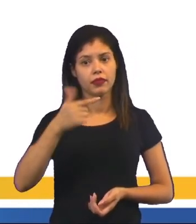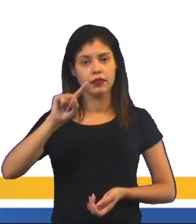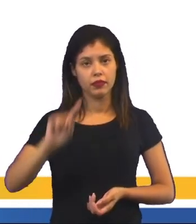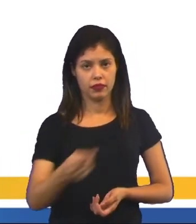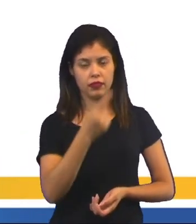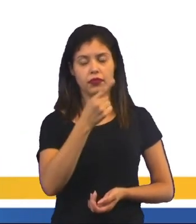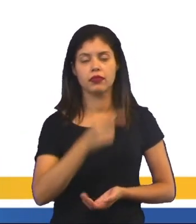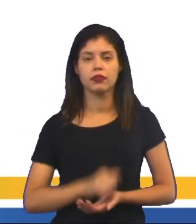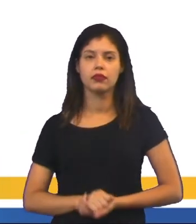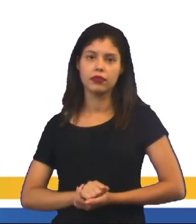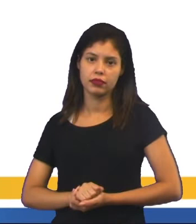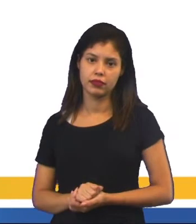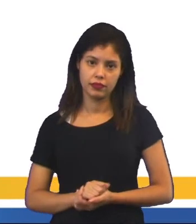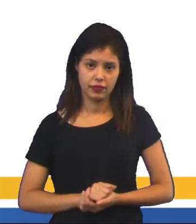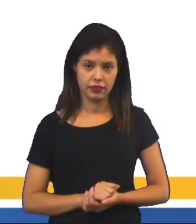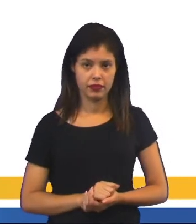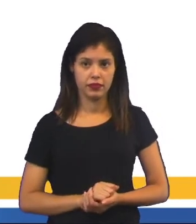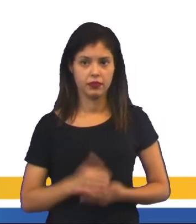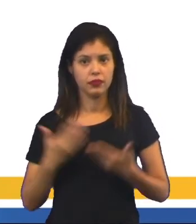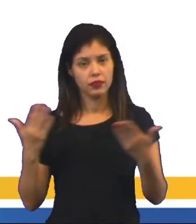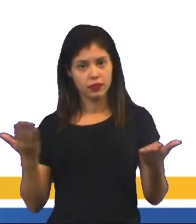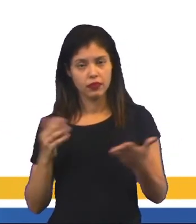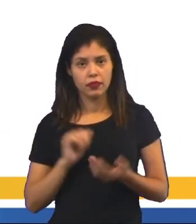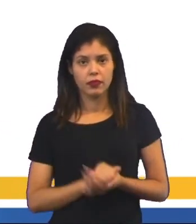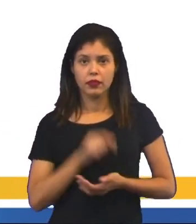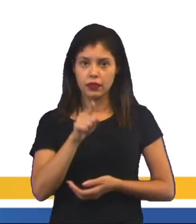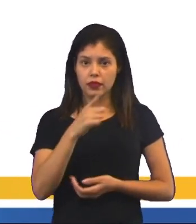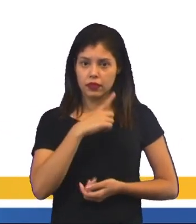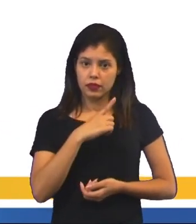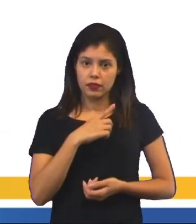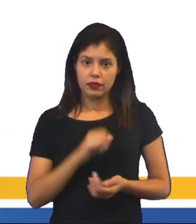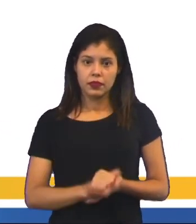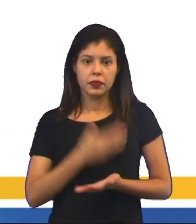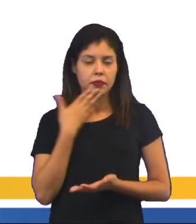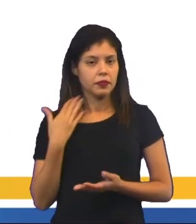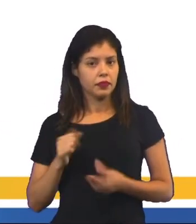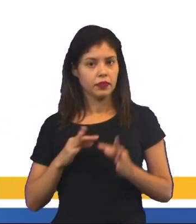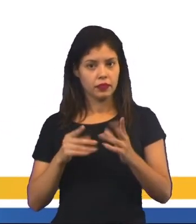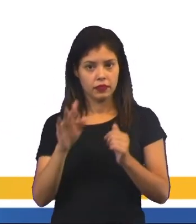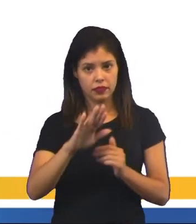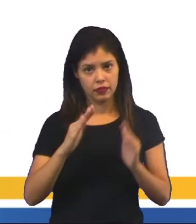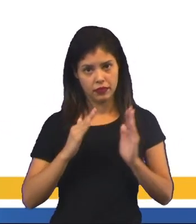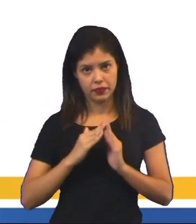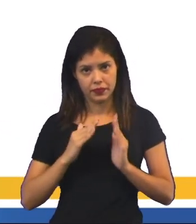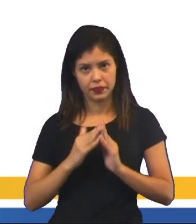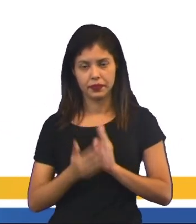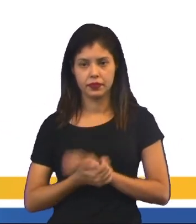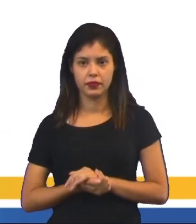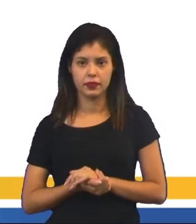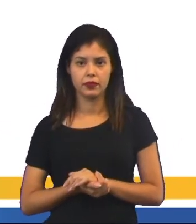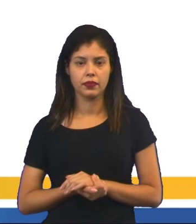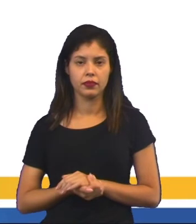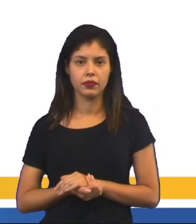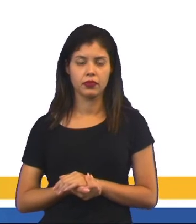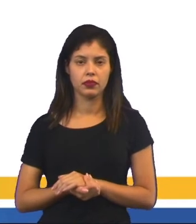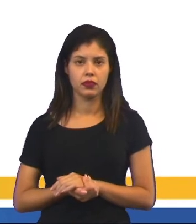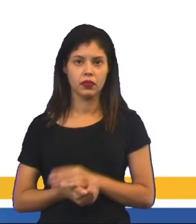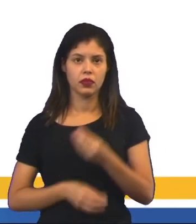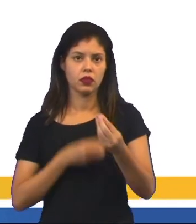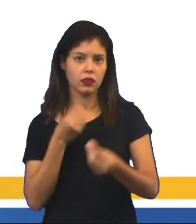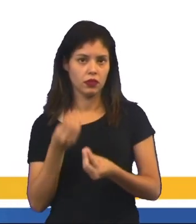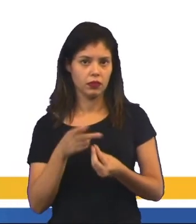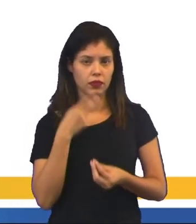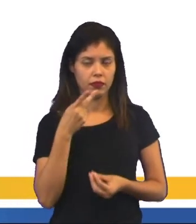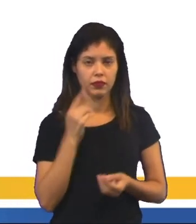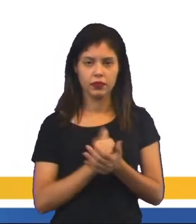custa um pouquinho mais de R$ 32 mil, para você ter esse conforto, tudo isso aí na sua casa, com, como se